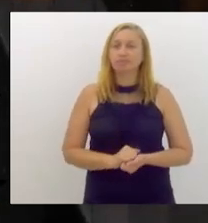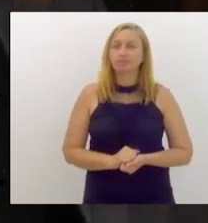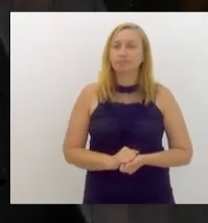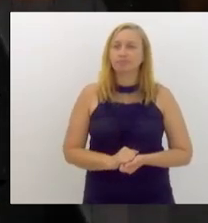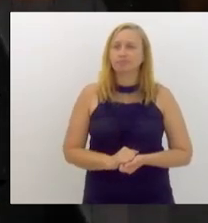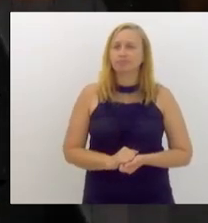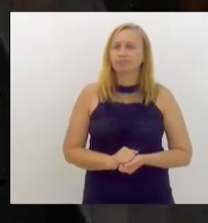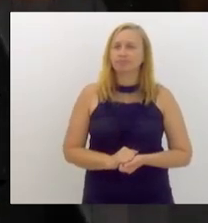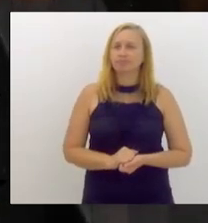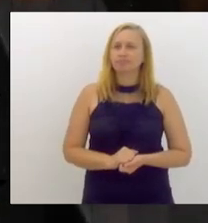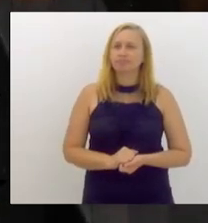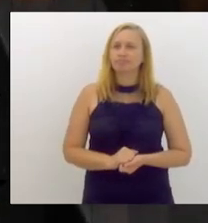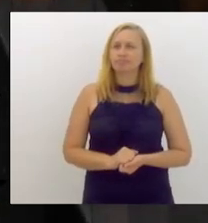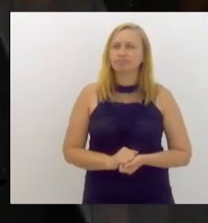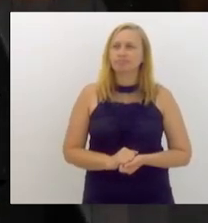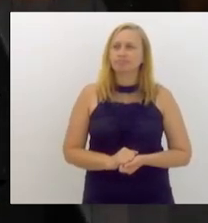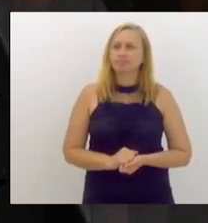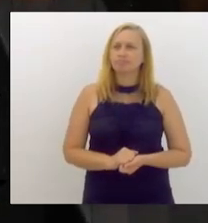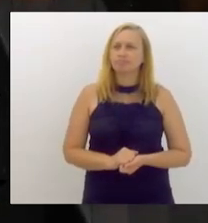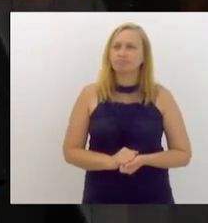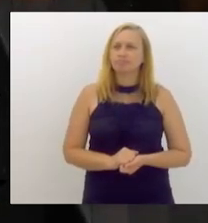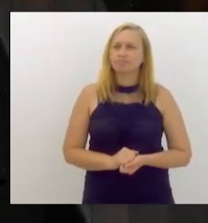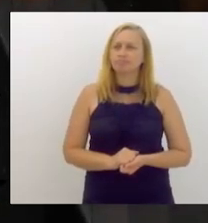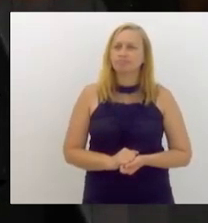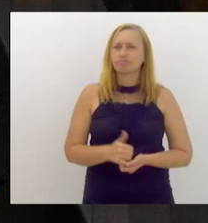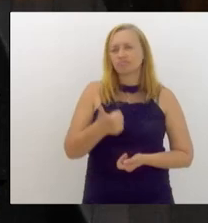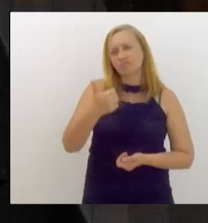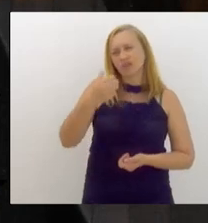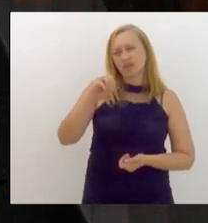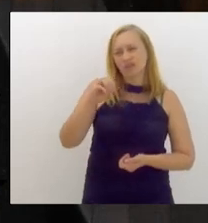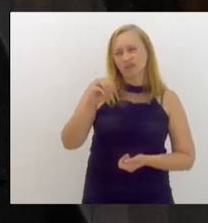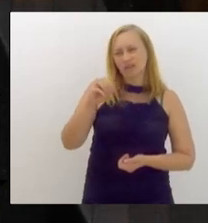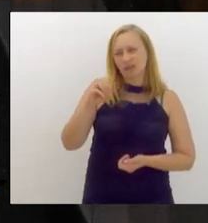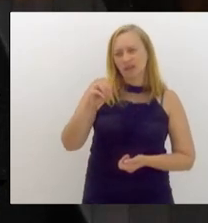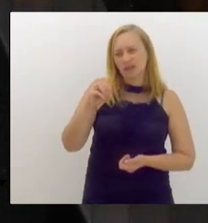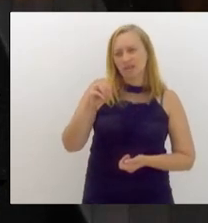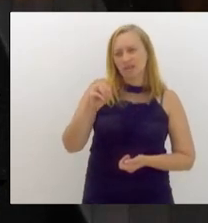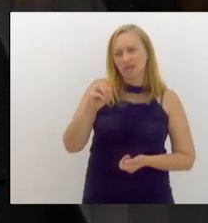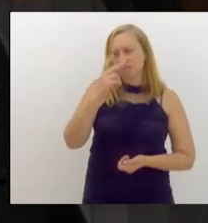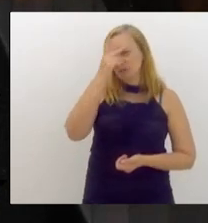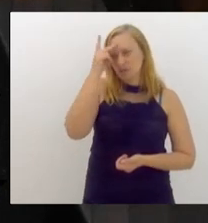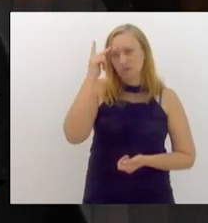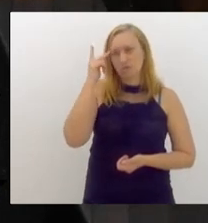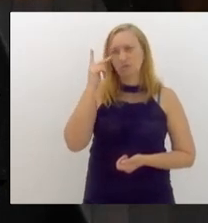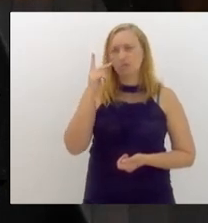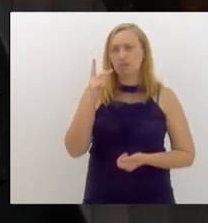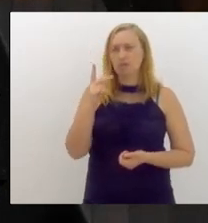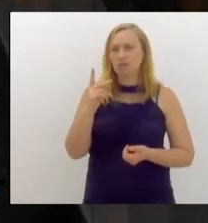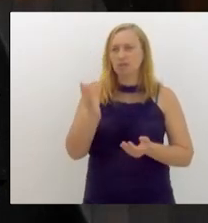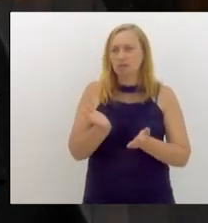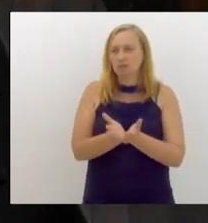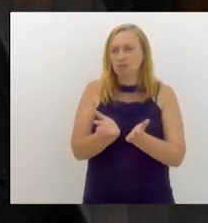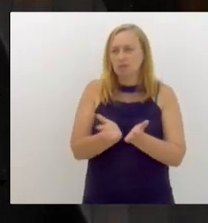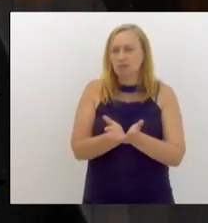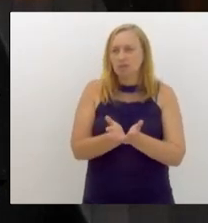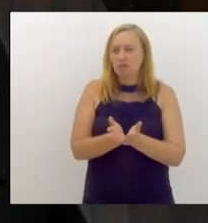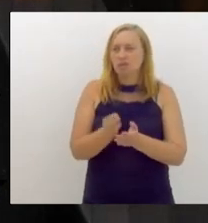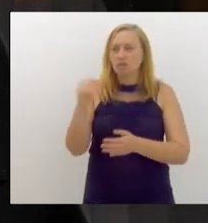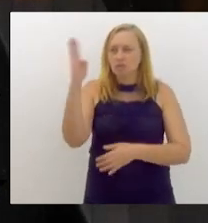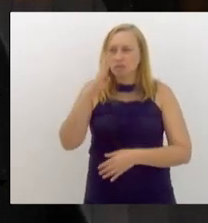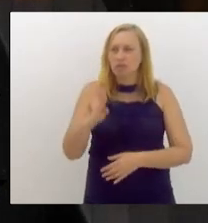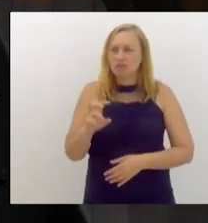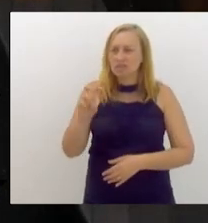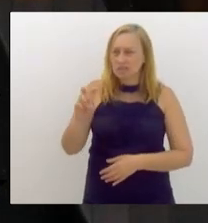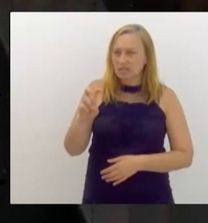estimamos que em dez evangélicos, no Brasil, cinco, se não nos